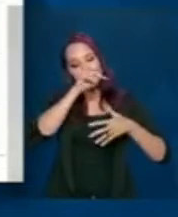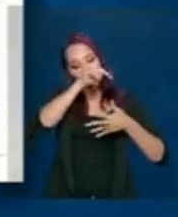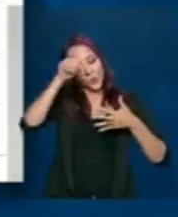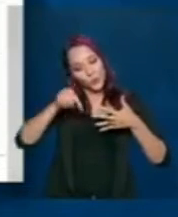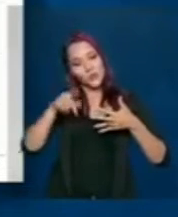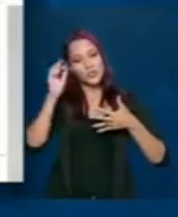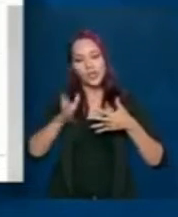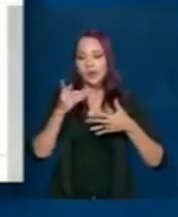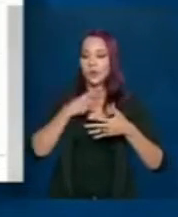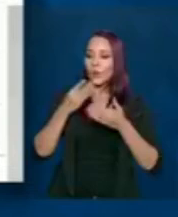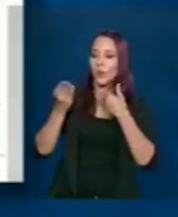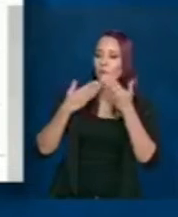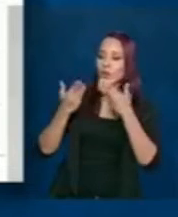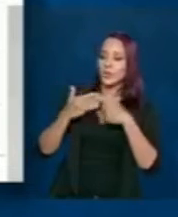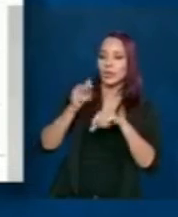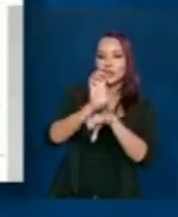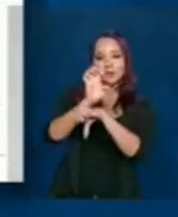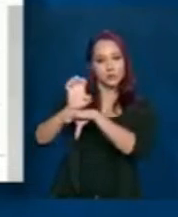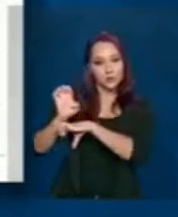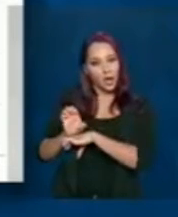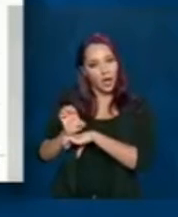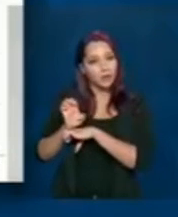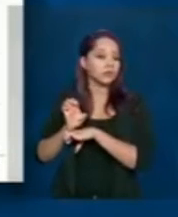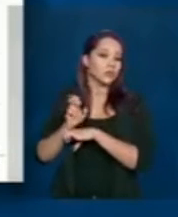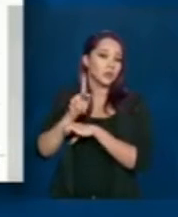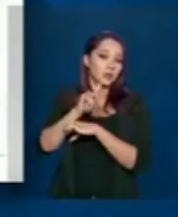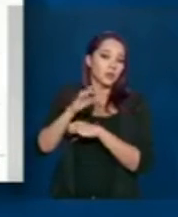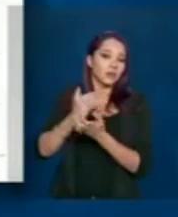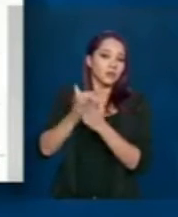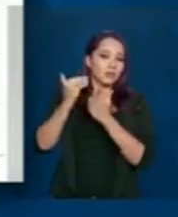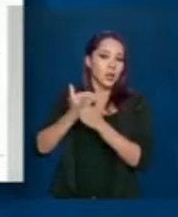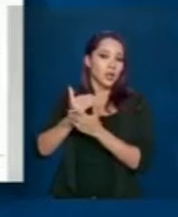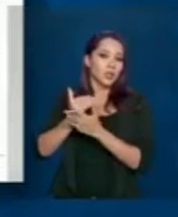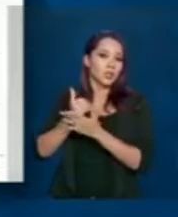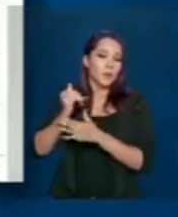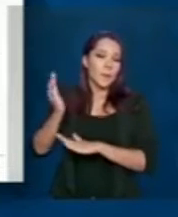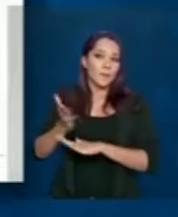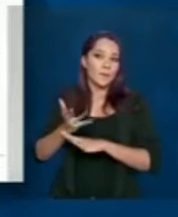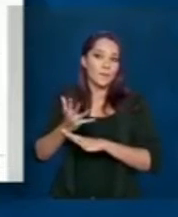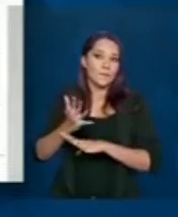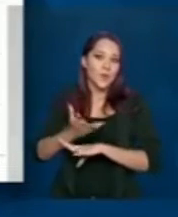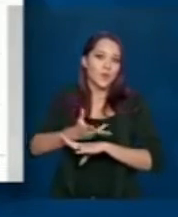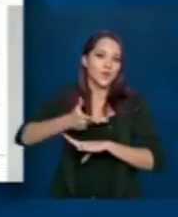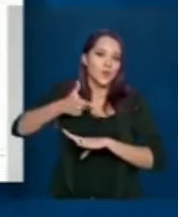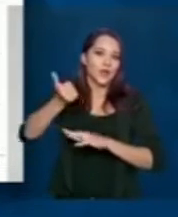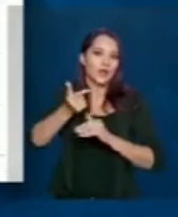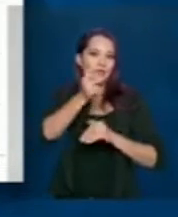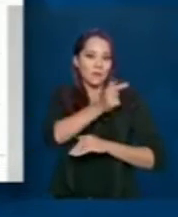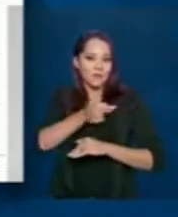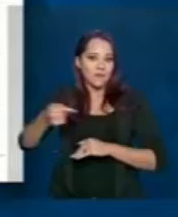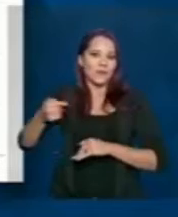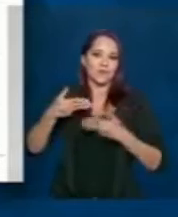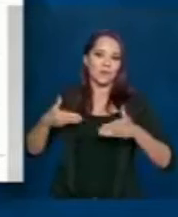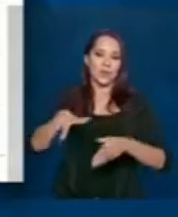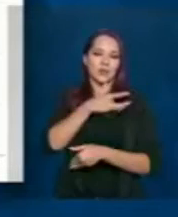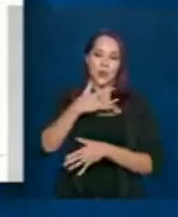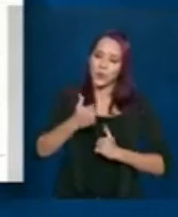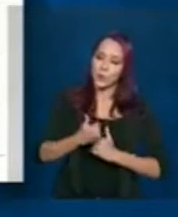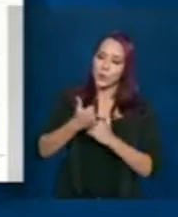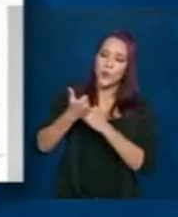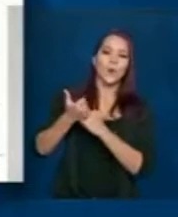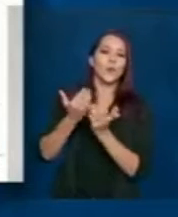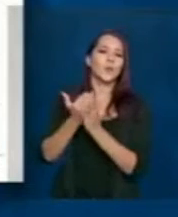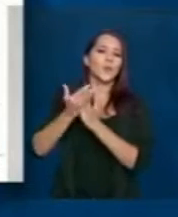conversado com os estados e vamos cada vez mais efetivar nas próximas semanas para justamente o Ministério da Saúde prestar um apoio mais